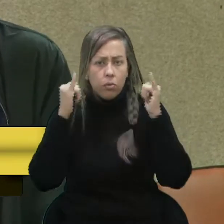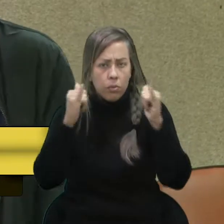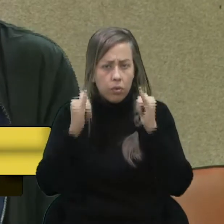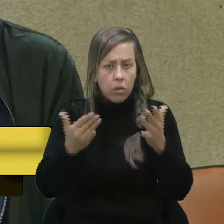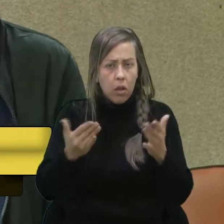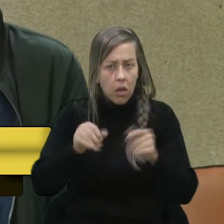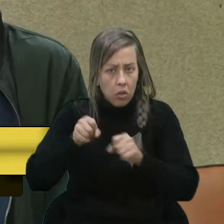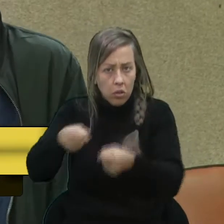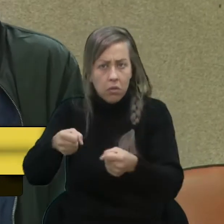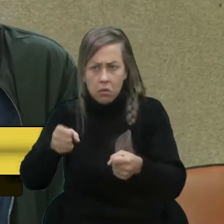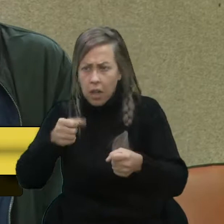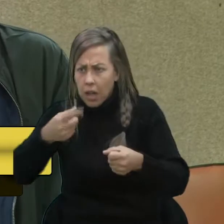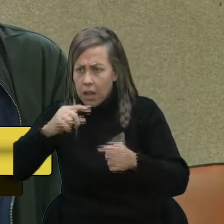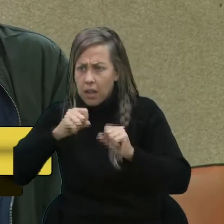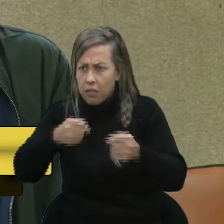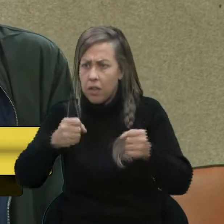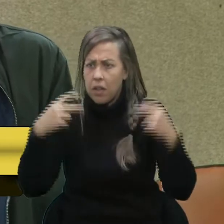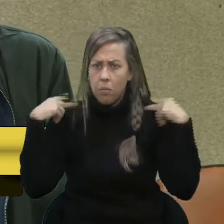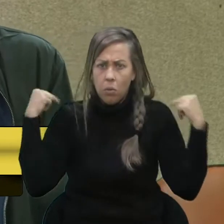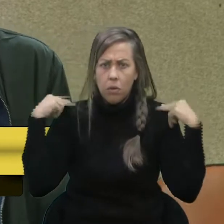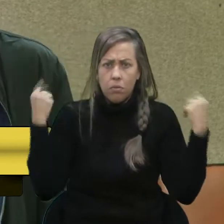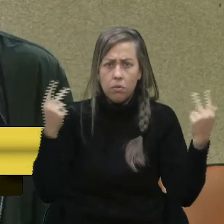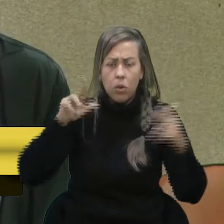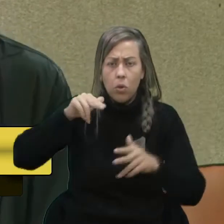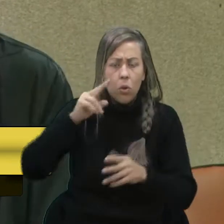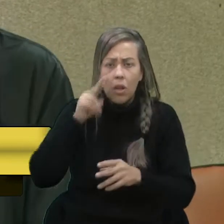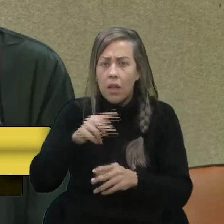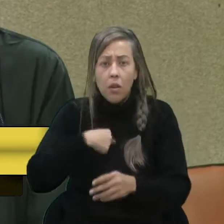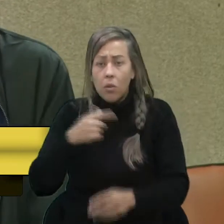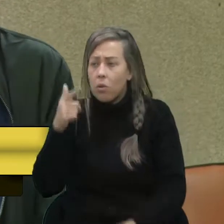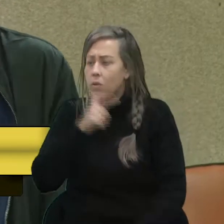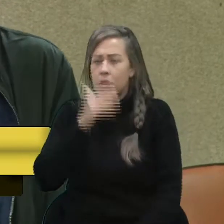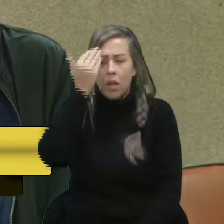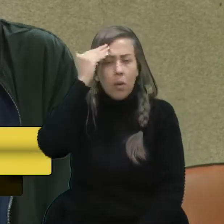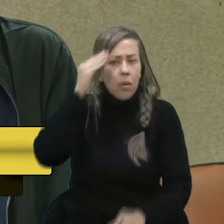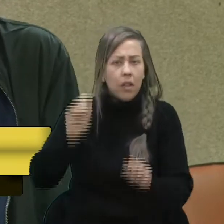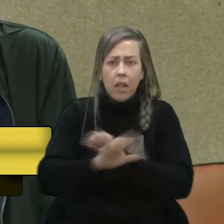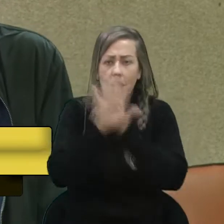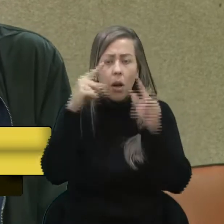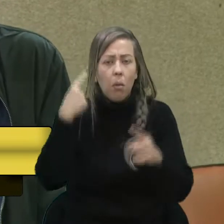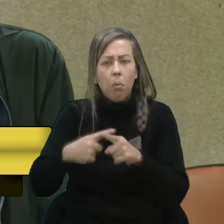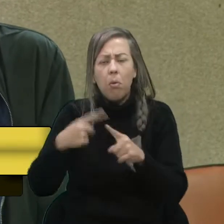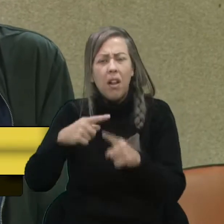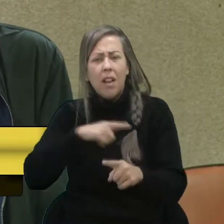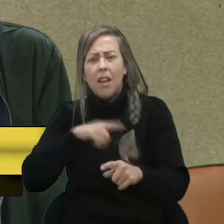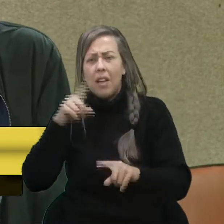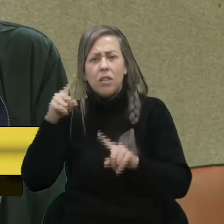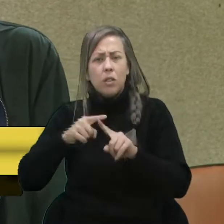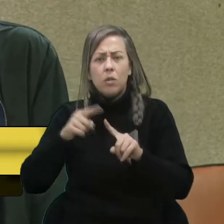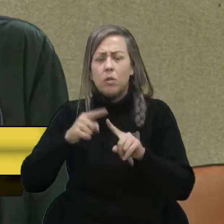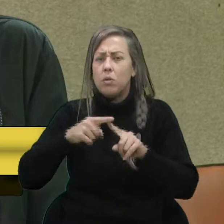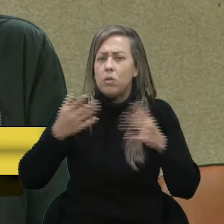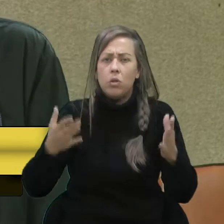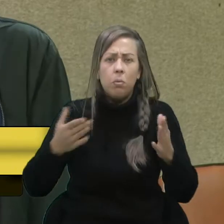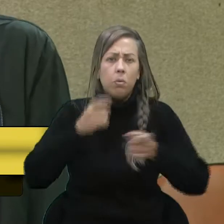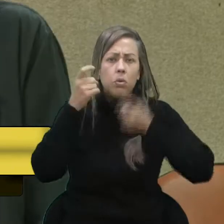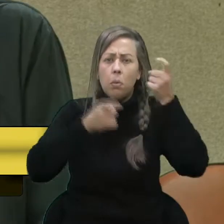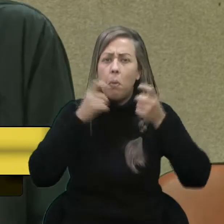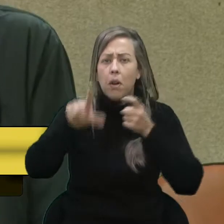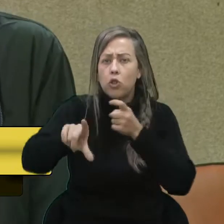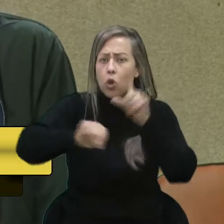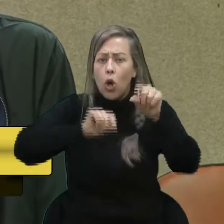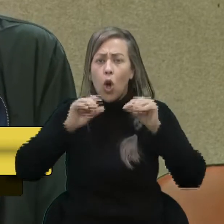defender um motorista de ônibus. Uma parte, vereador. Eu não consigo entender por que se tem esse tipo de seleção.